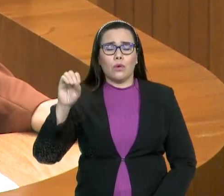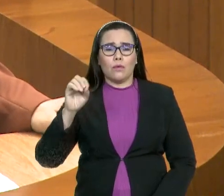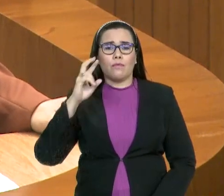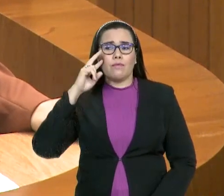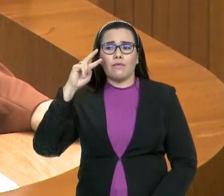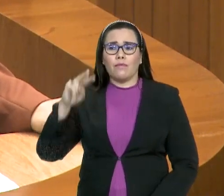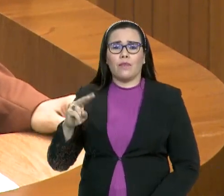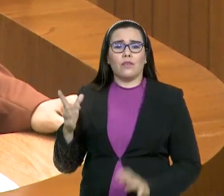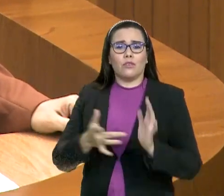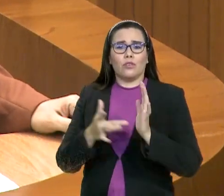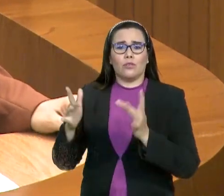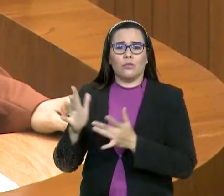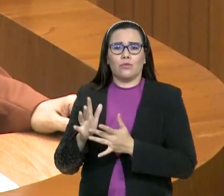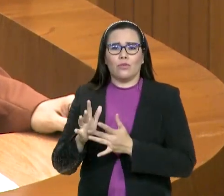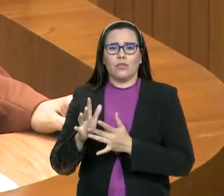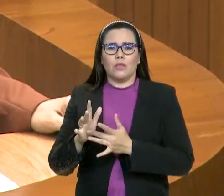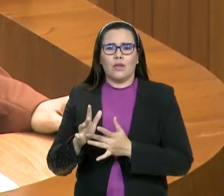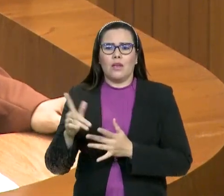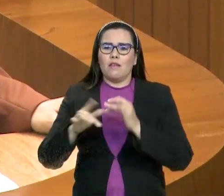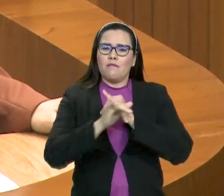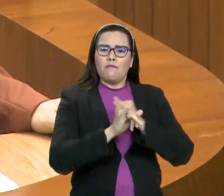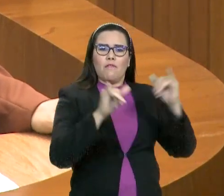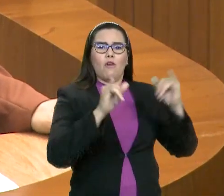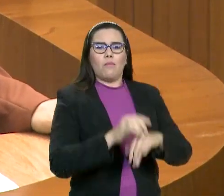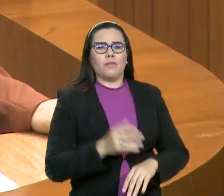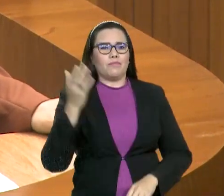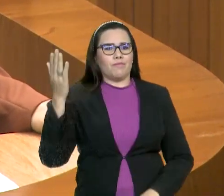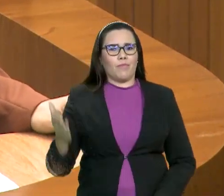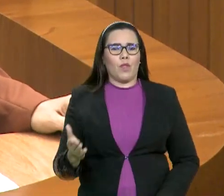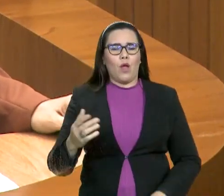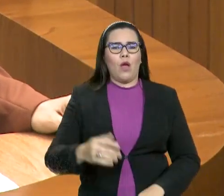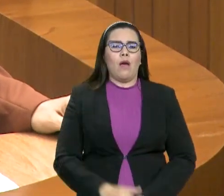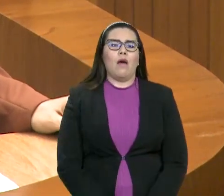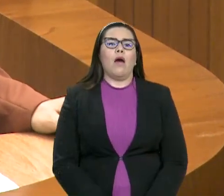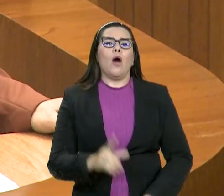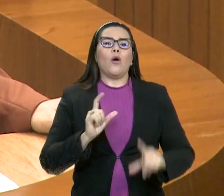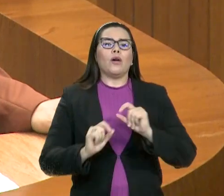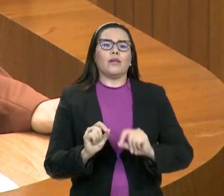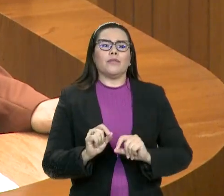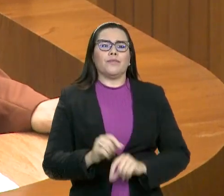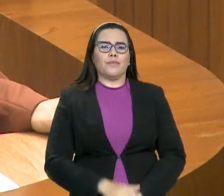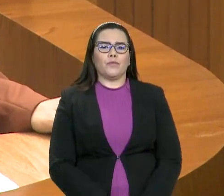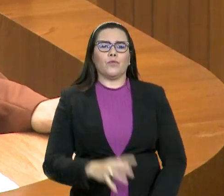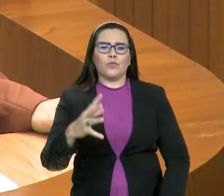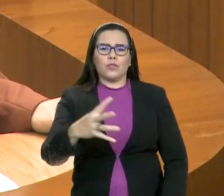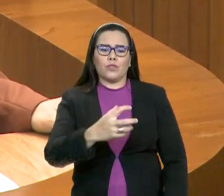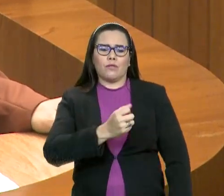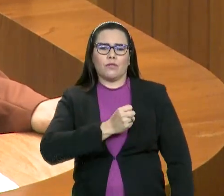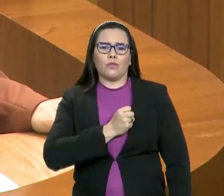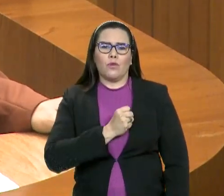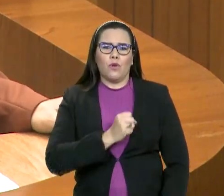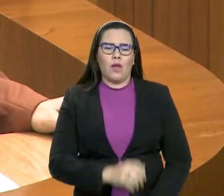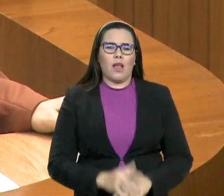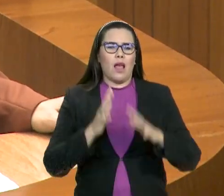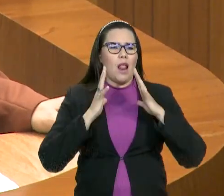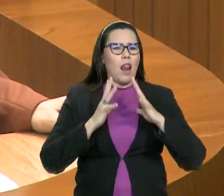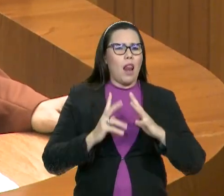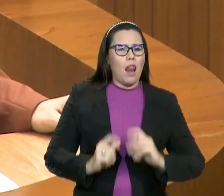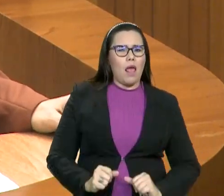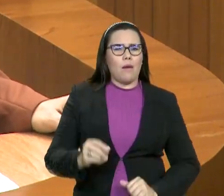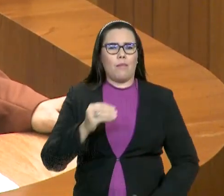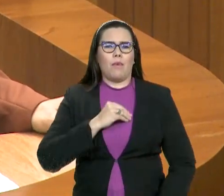o pecado do mundo. Apocalipse 13 e versículo 8, a Bíblia diz que ele é o cordeiro